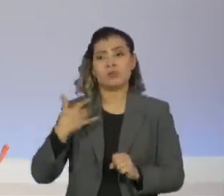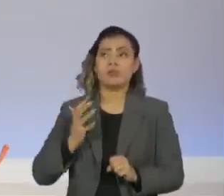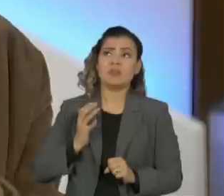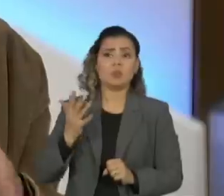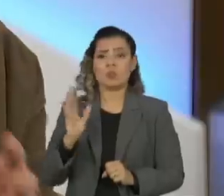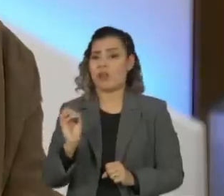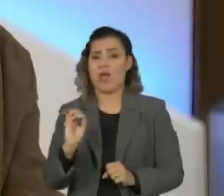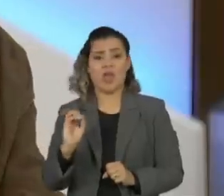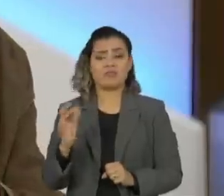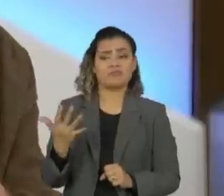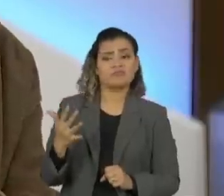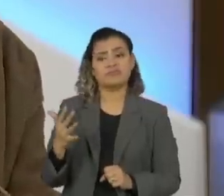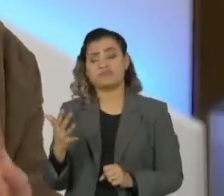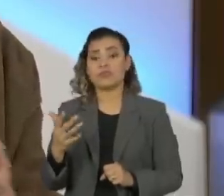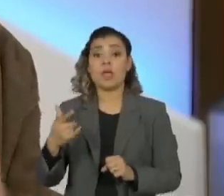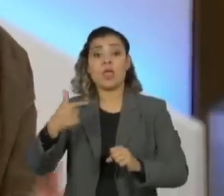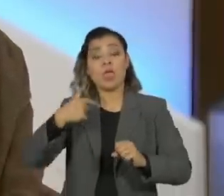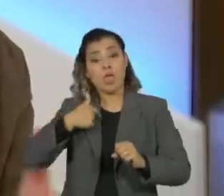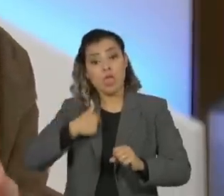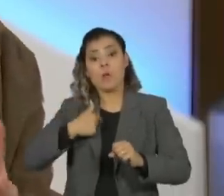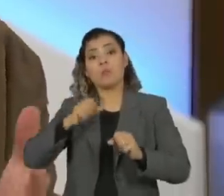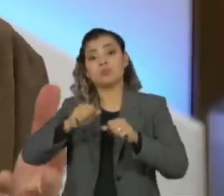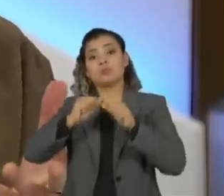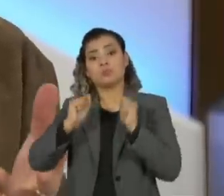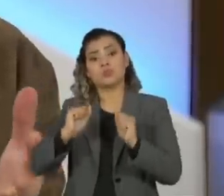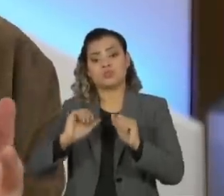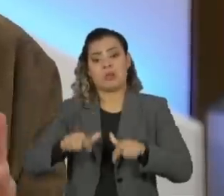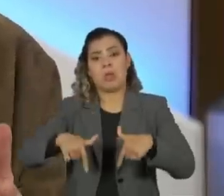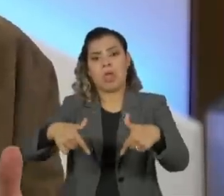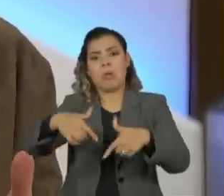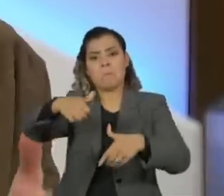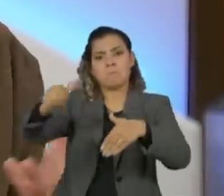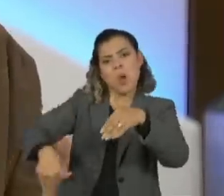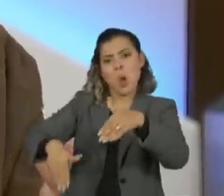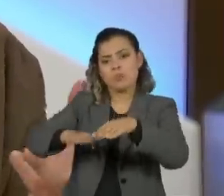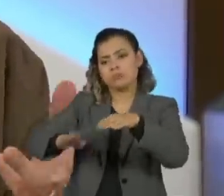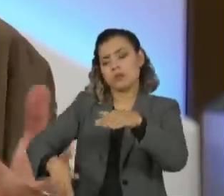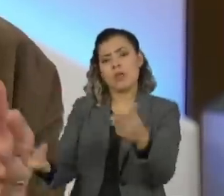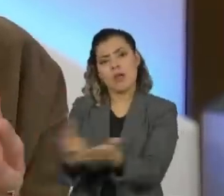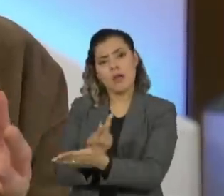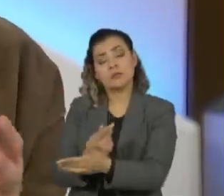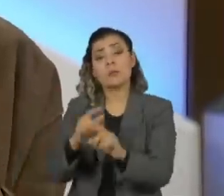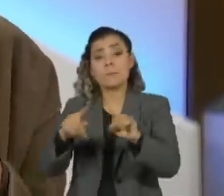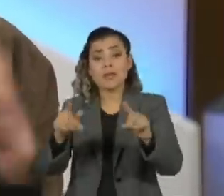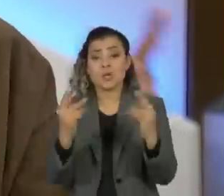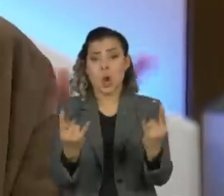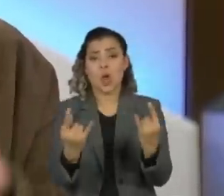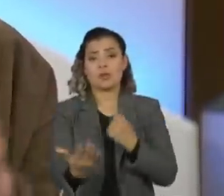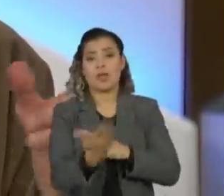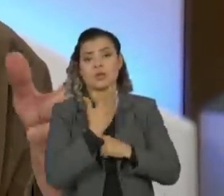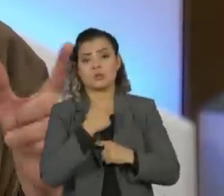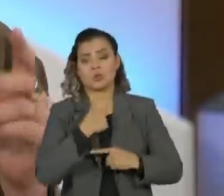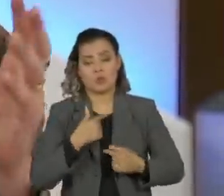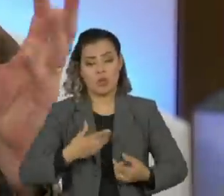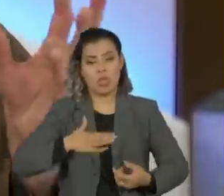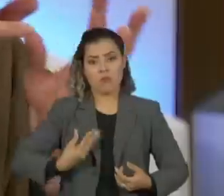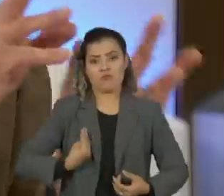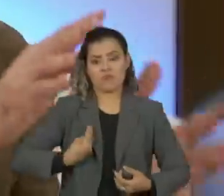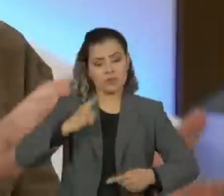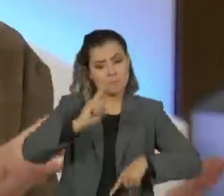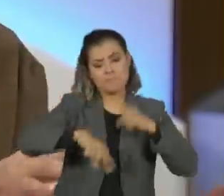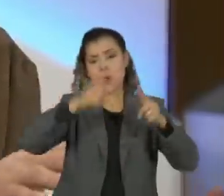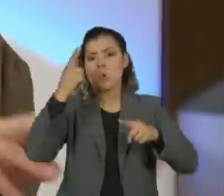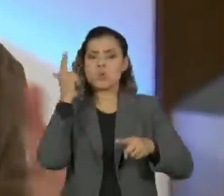blá, E o rock, ele me ensinou, assim, independente, a ter espírito crítico, a ter dinâmica na vida, ou ser